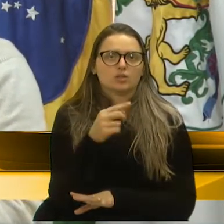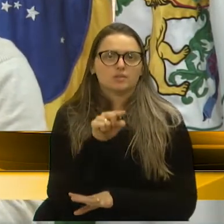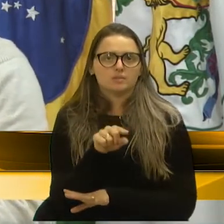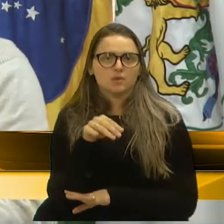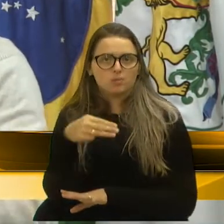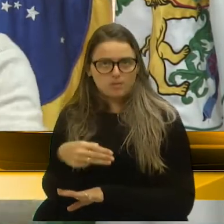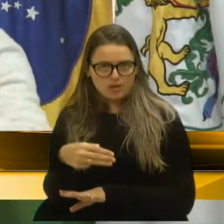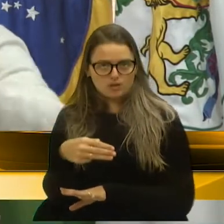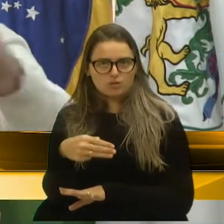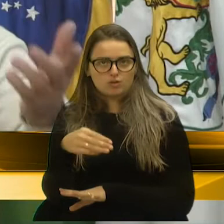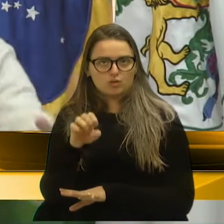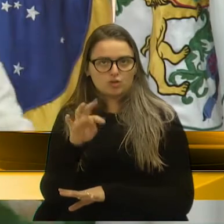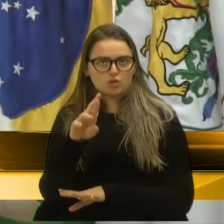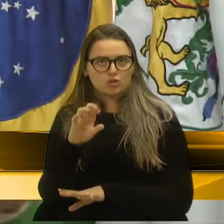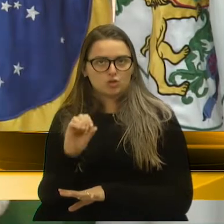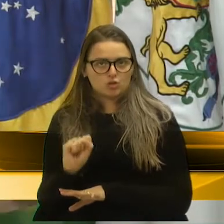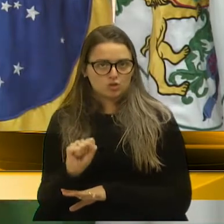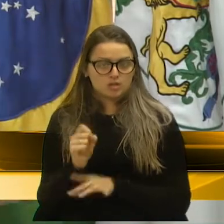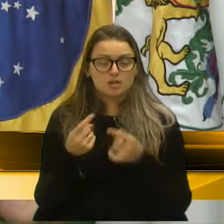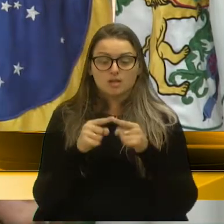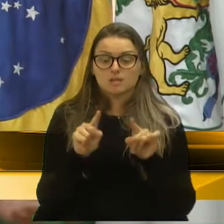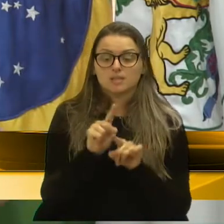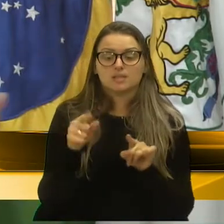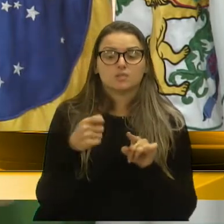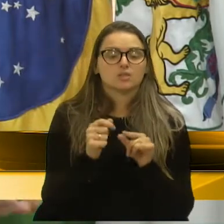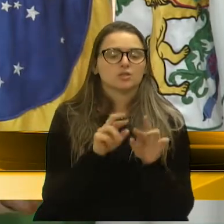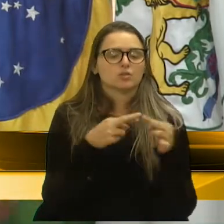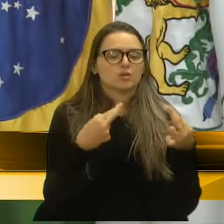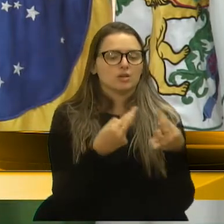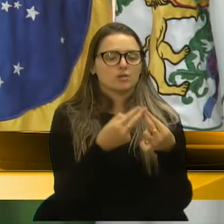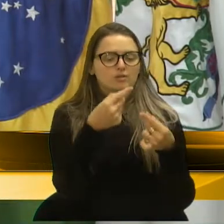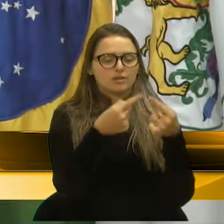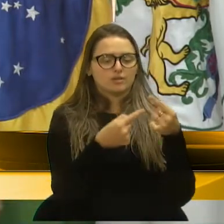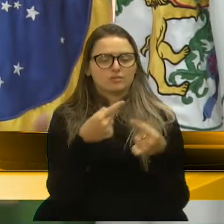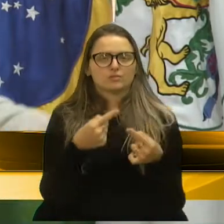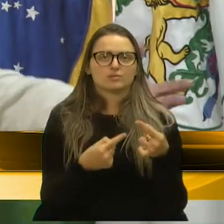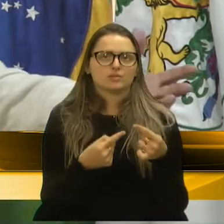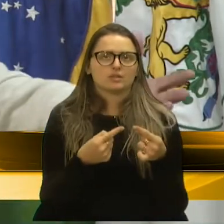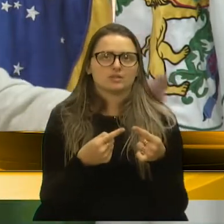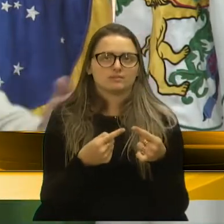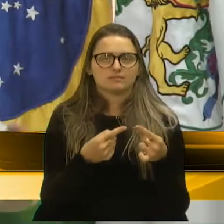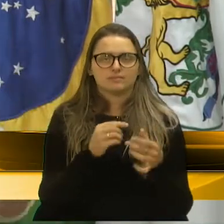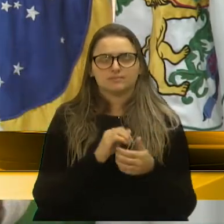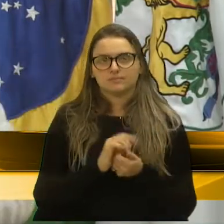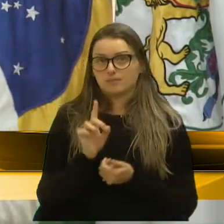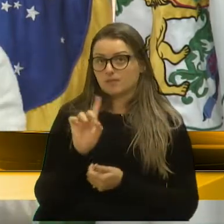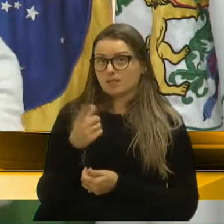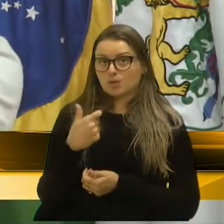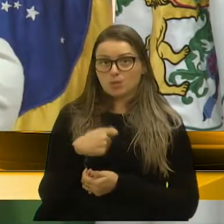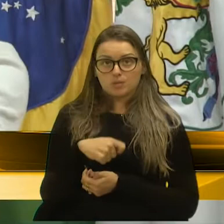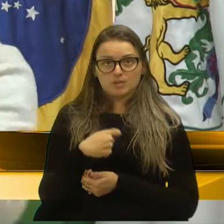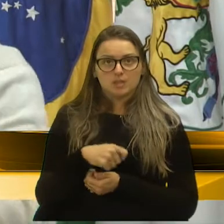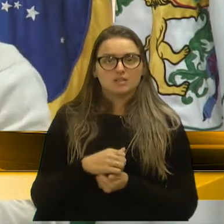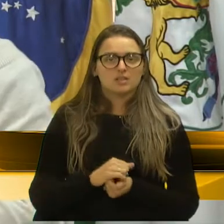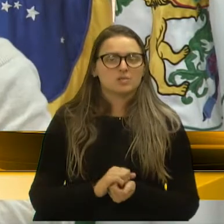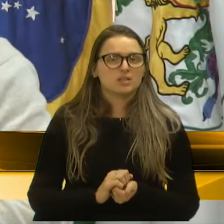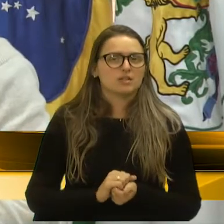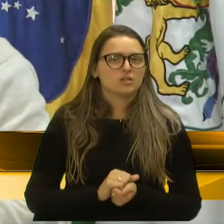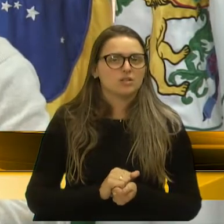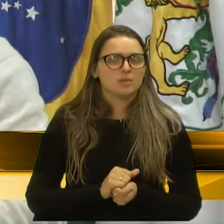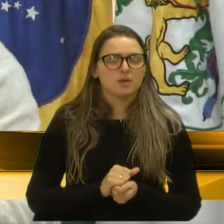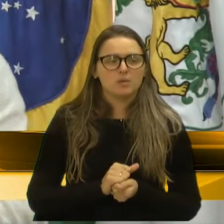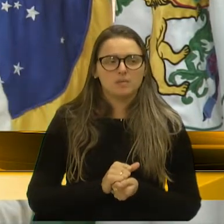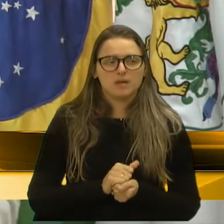demorou quatro meses, mas ali não precisou de audiências públicas, de debate, não precisou, e mesmo assim, quatro meses.